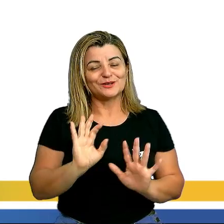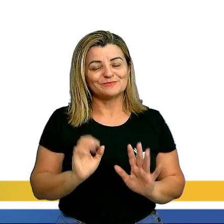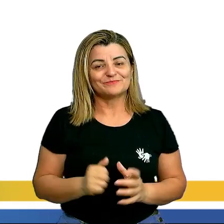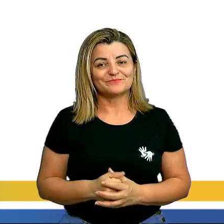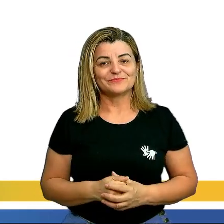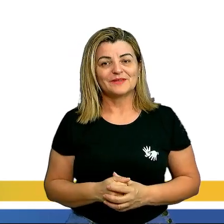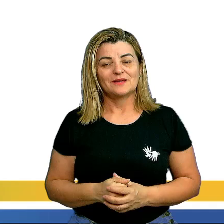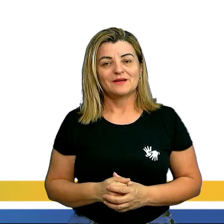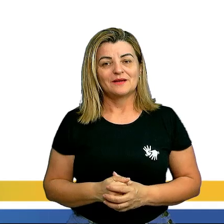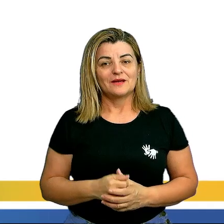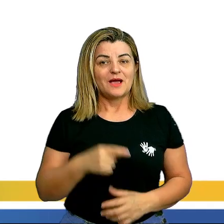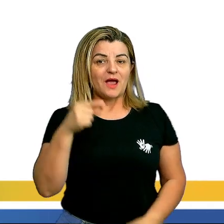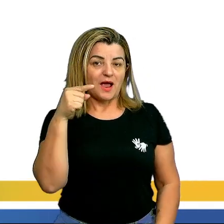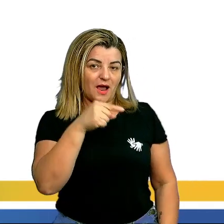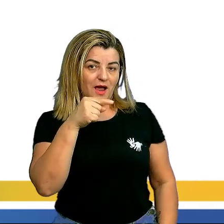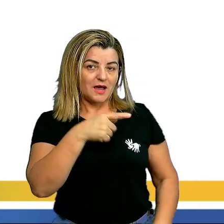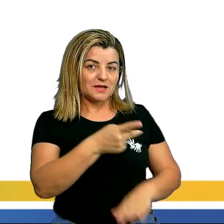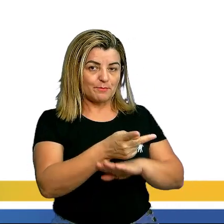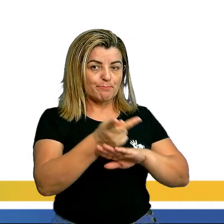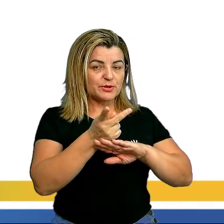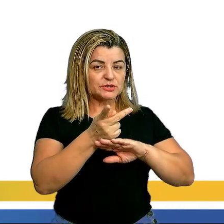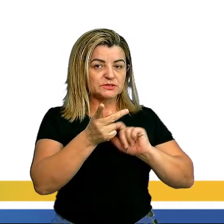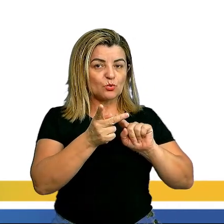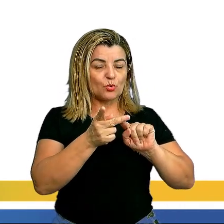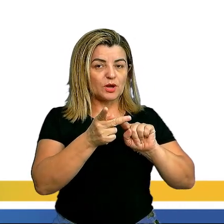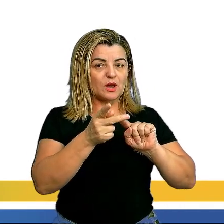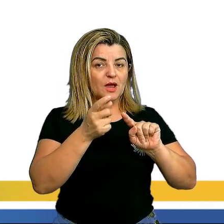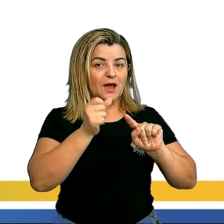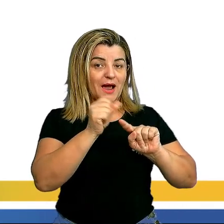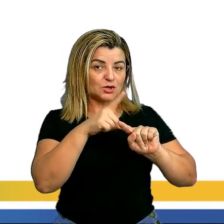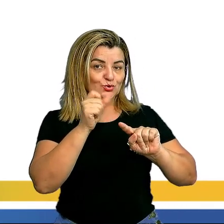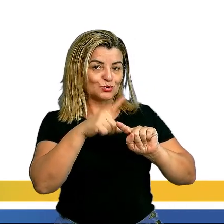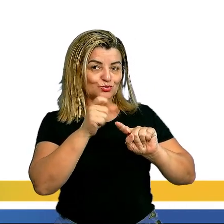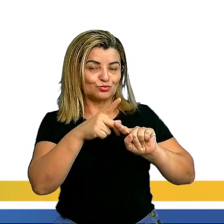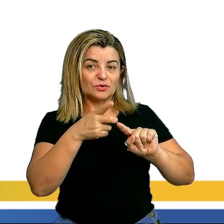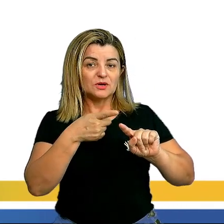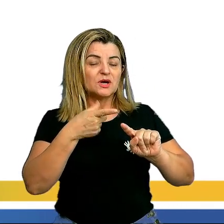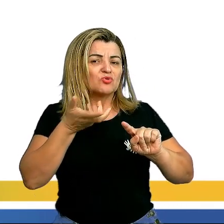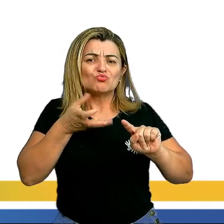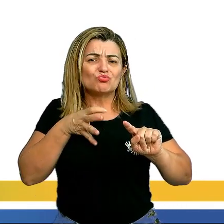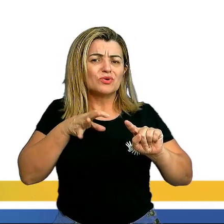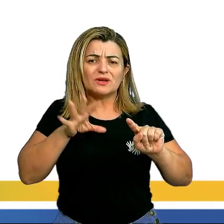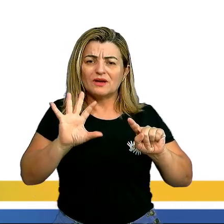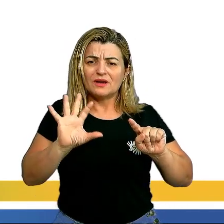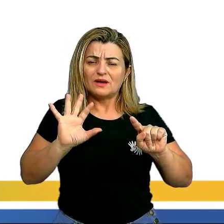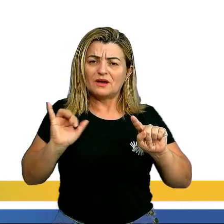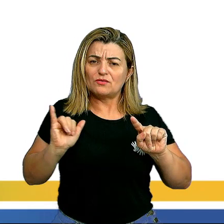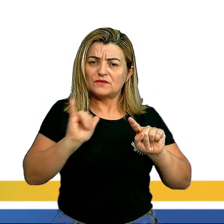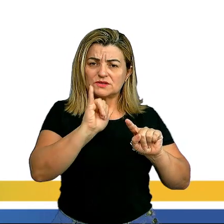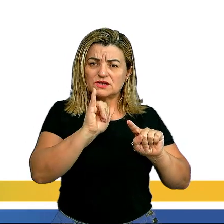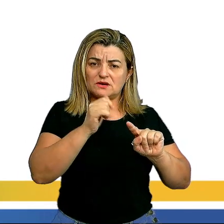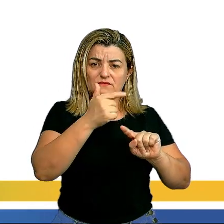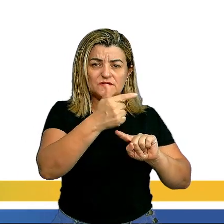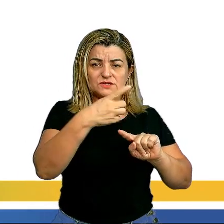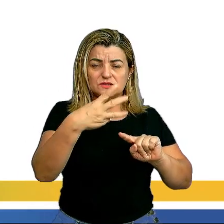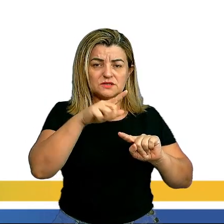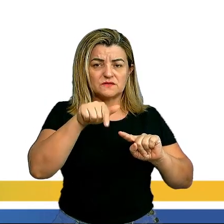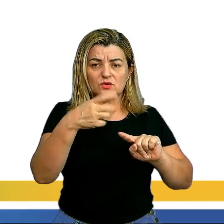A parte azul. Não tem interesse. 23,4%.